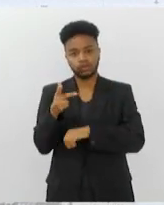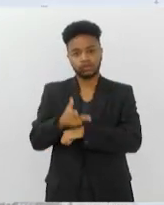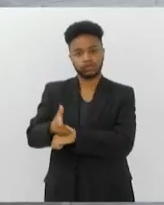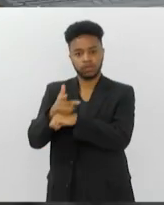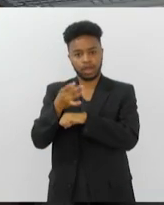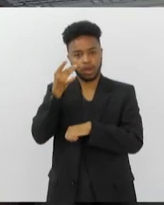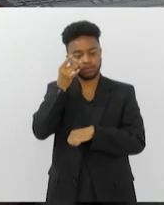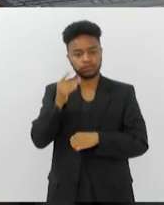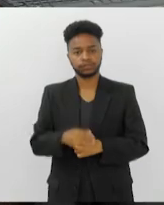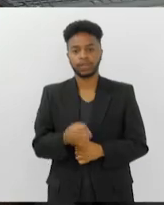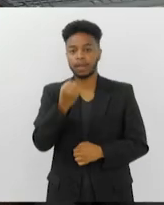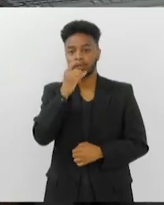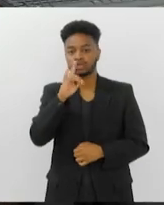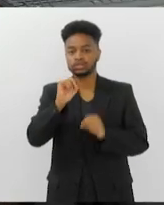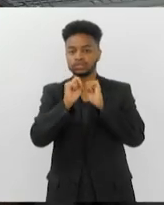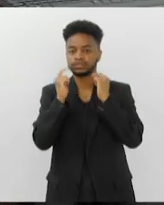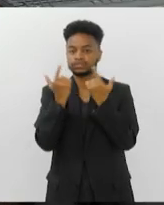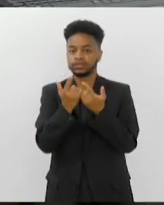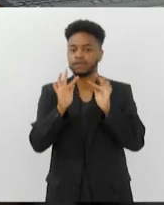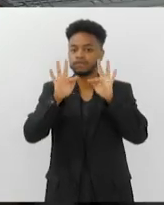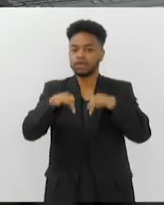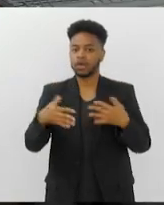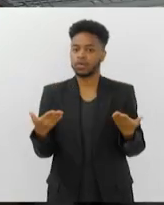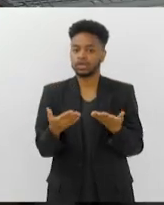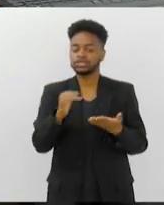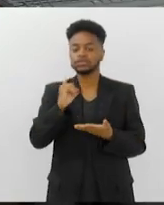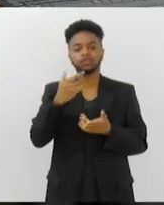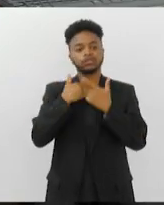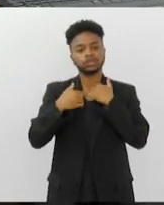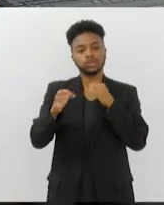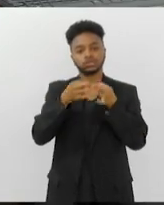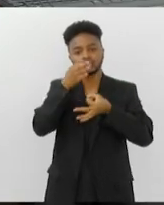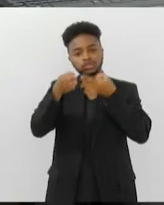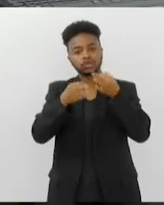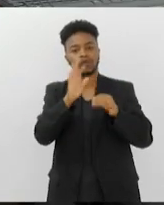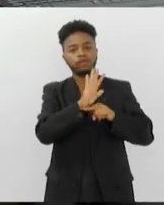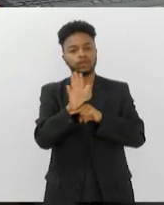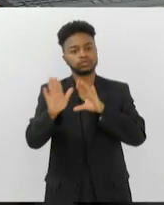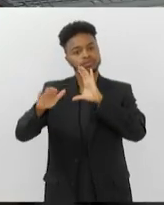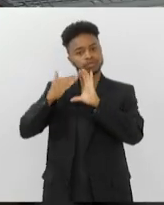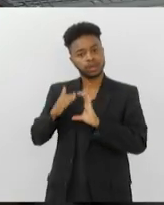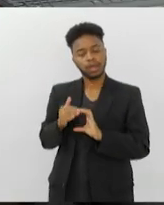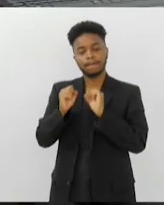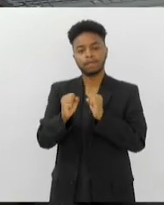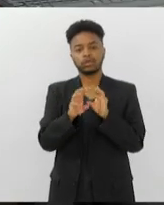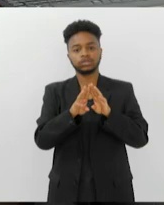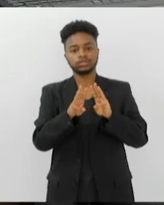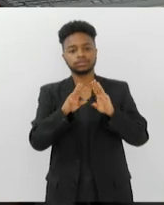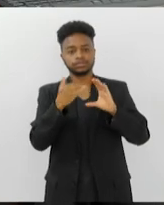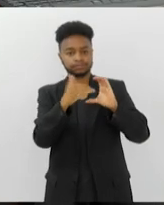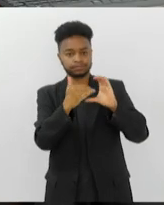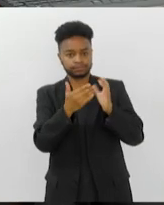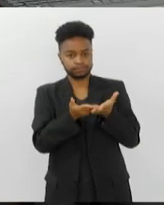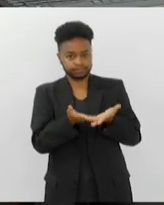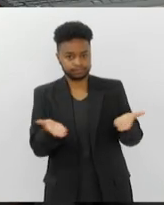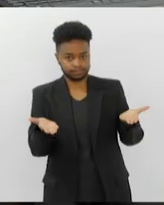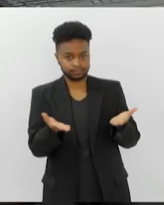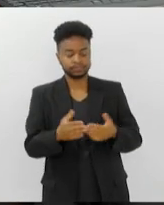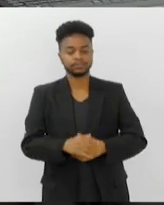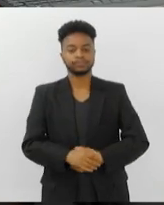vivo. O Bom Dia Alerje termina aqui. Se você quiser enviar sugestões ou vídeos aí da sua cidade, é só acessar nosso e-mail tvalerje